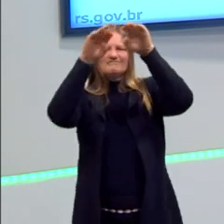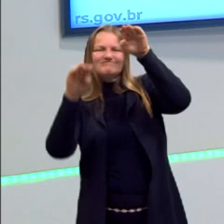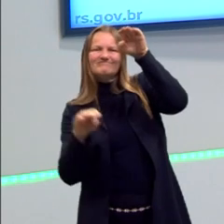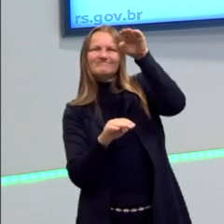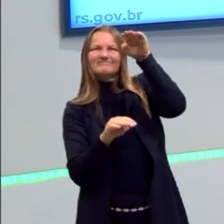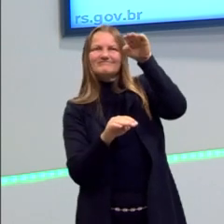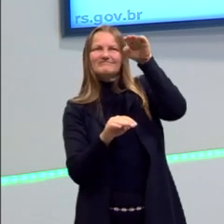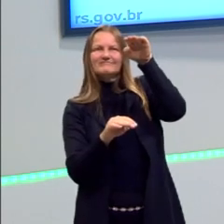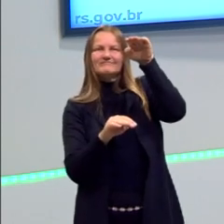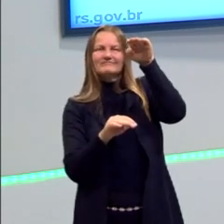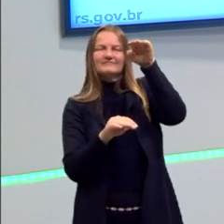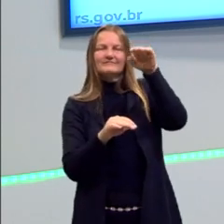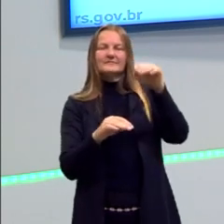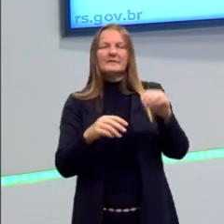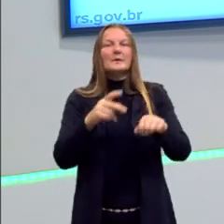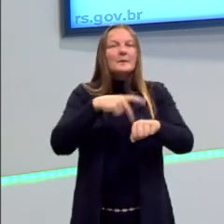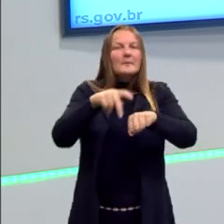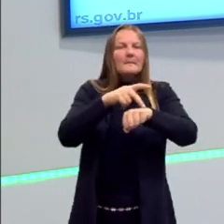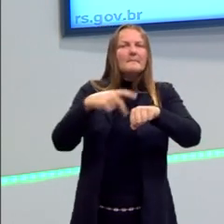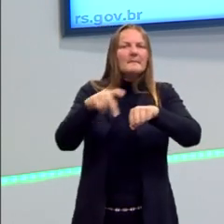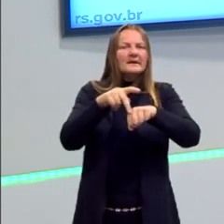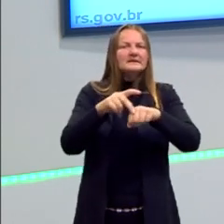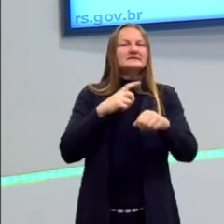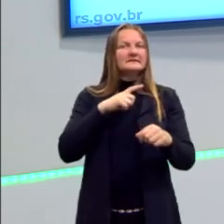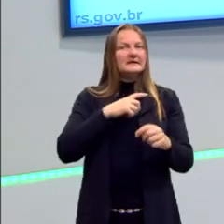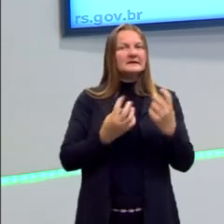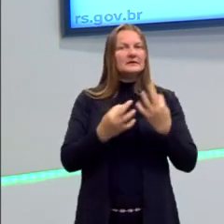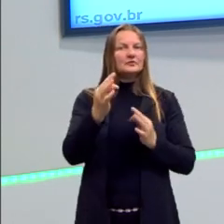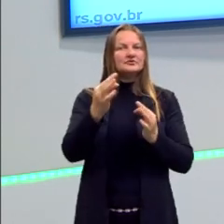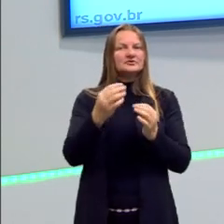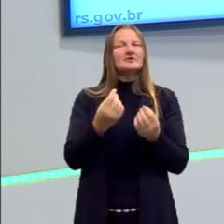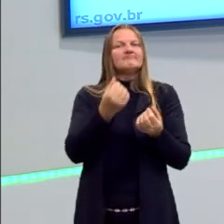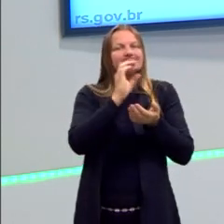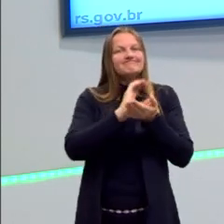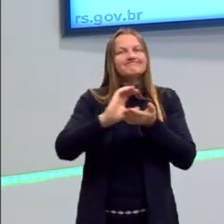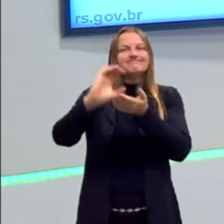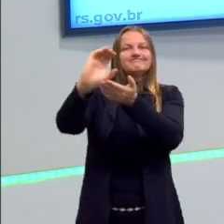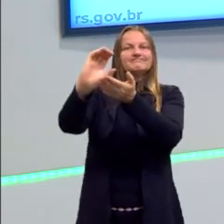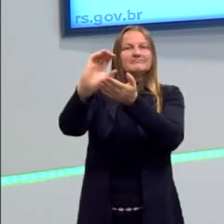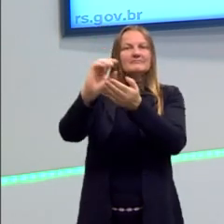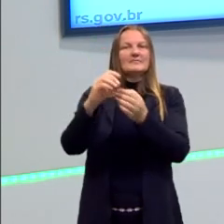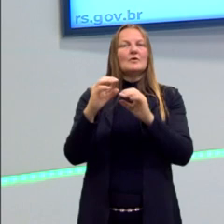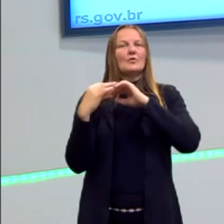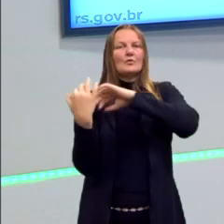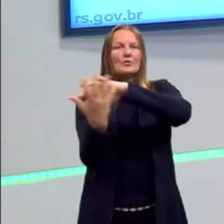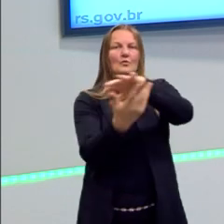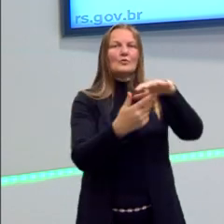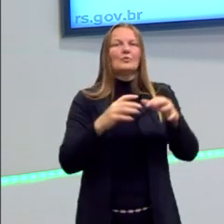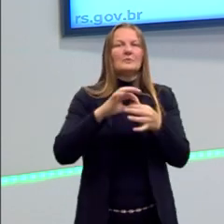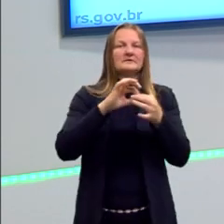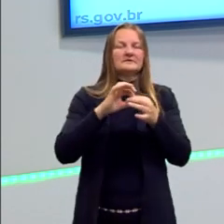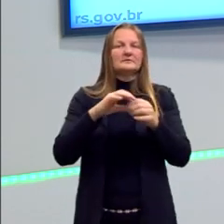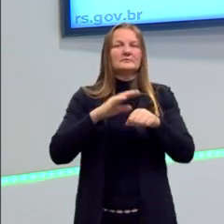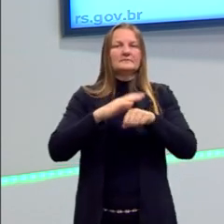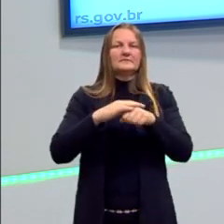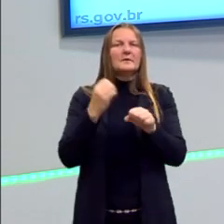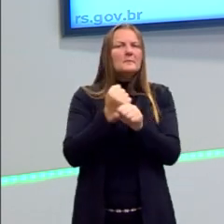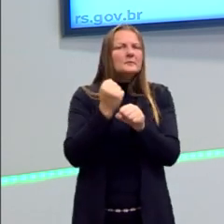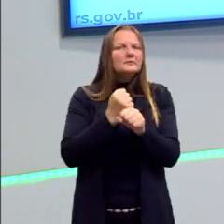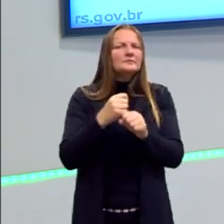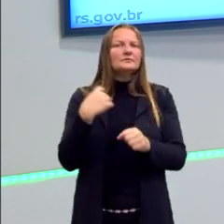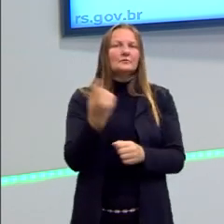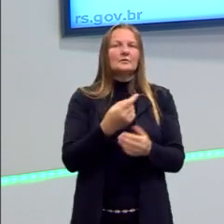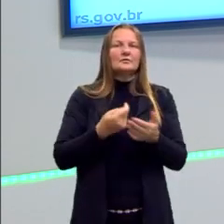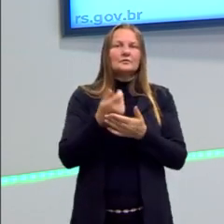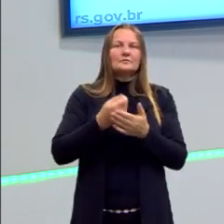aumentando. Os países que detêm tecnologia são favorecidos com a globalização. Por isso que nós vamos ver aí nos produtos que nós compramos,